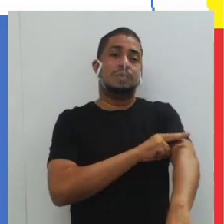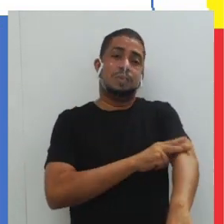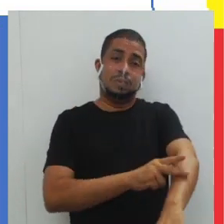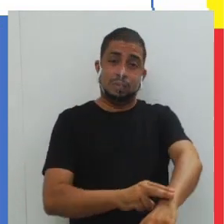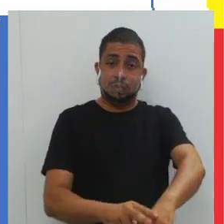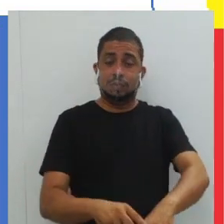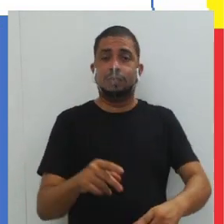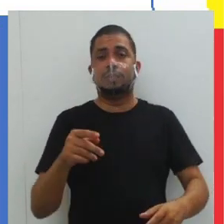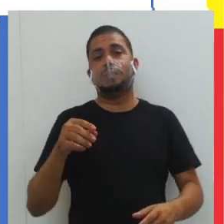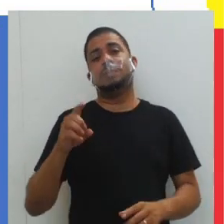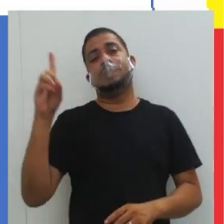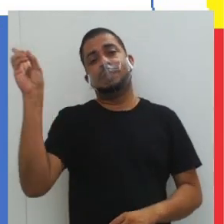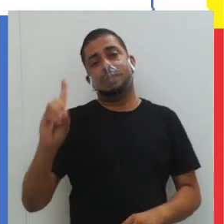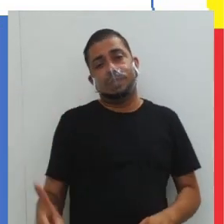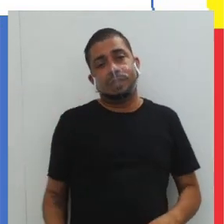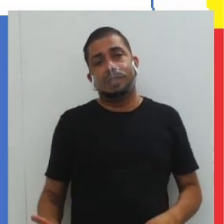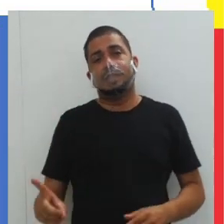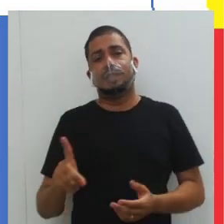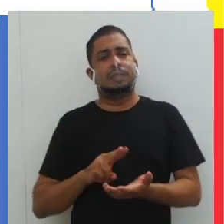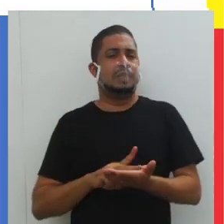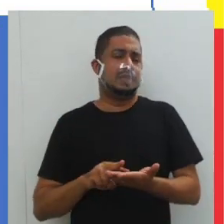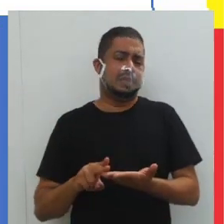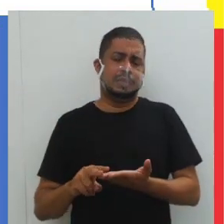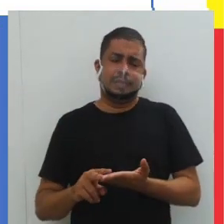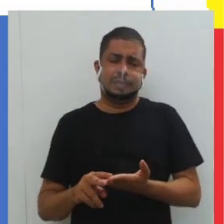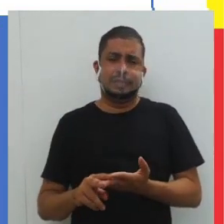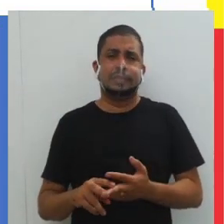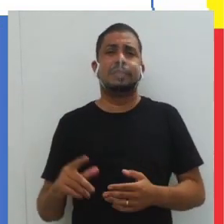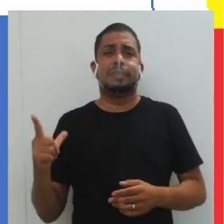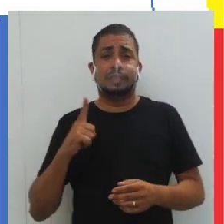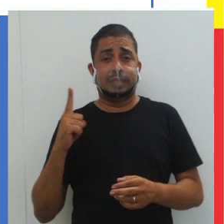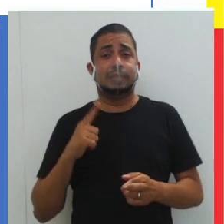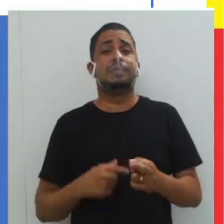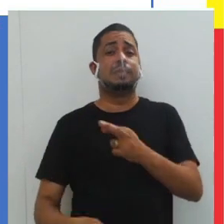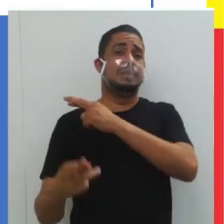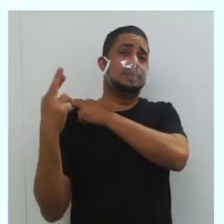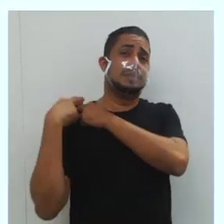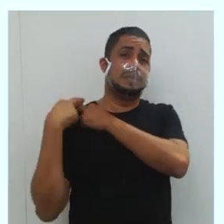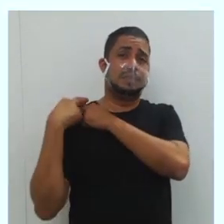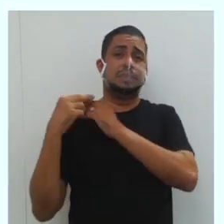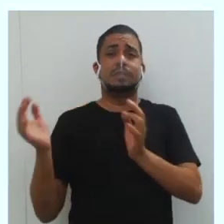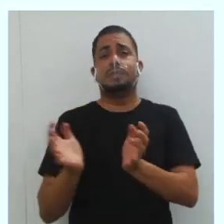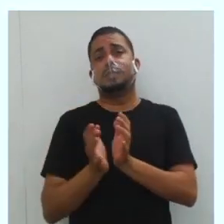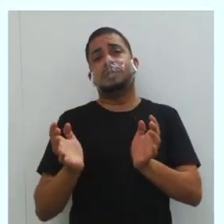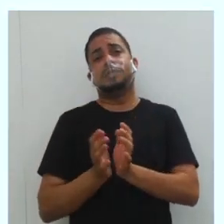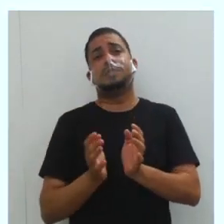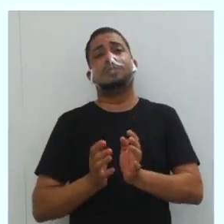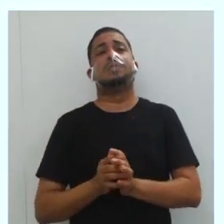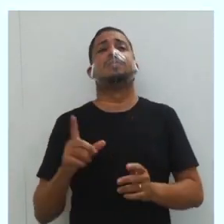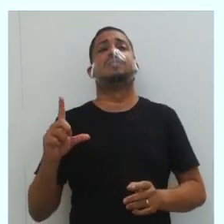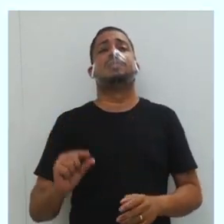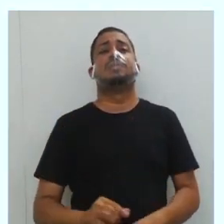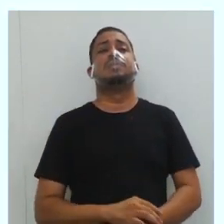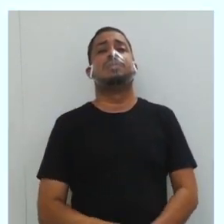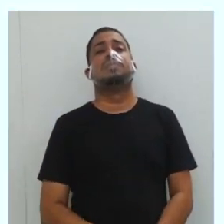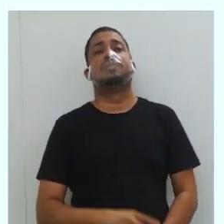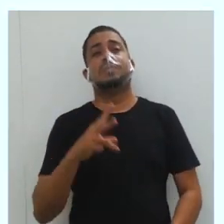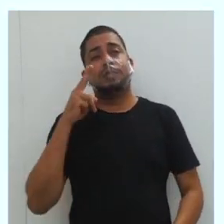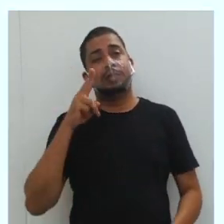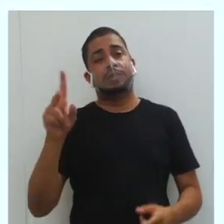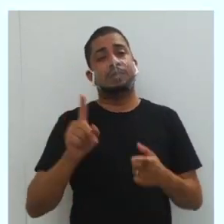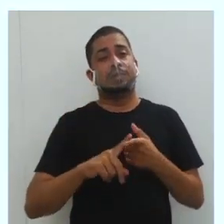deficiência, etc. Então, aqui há uma representação de grupos minoritários.